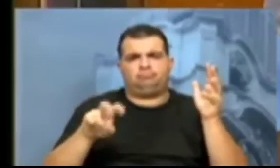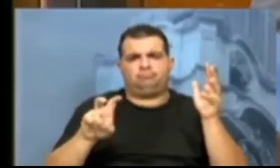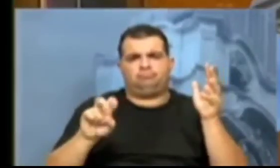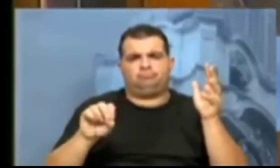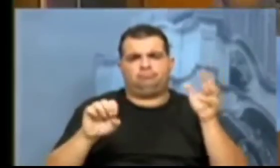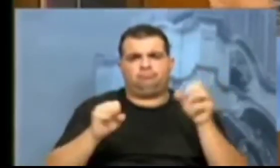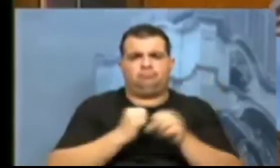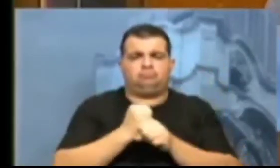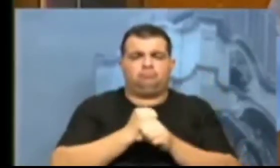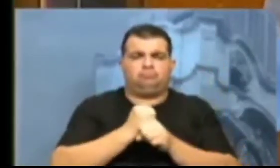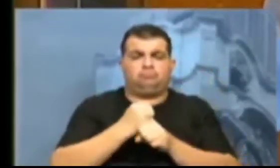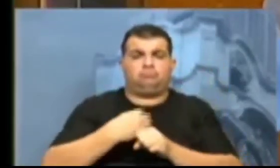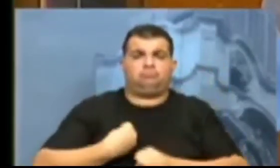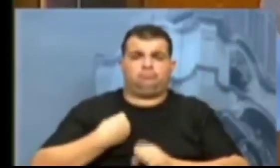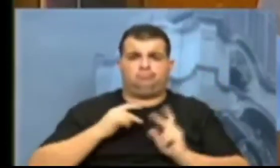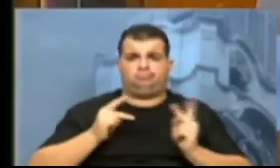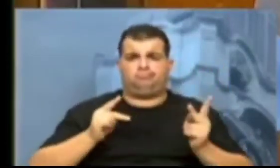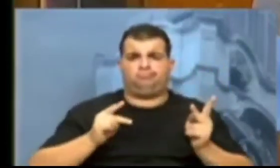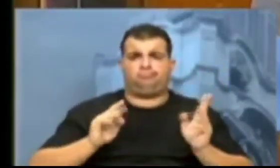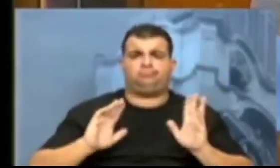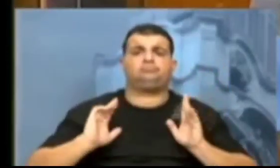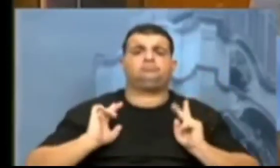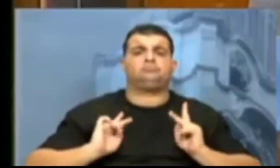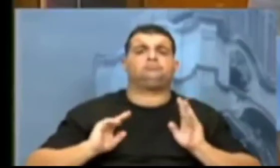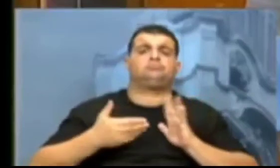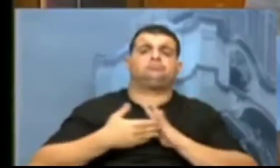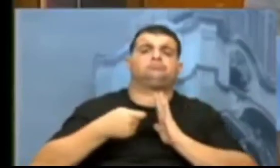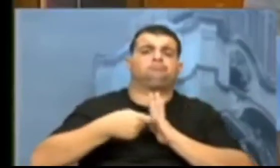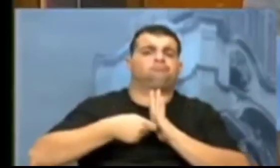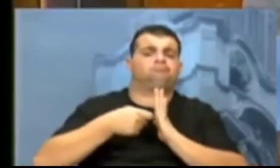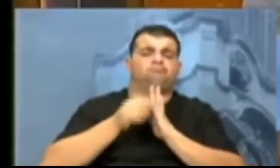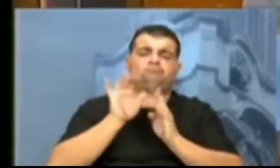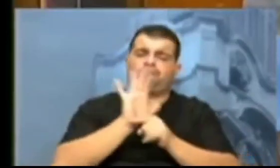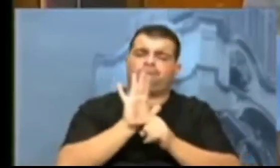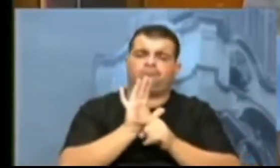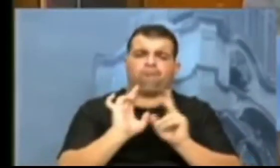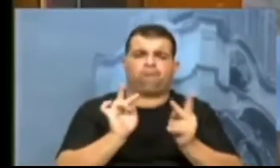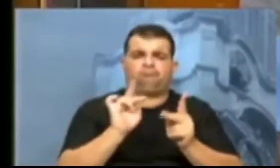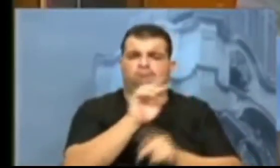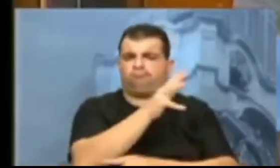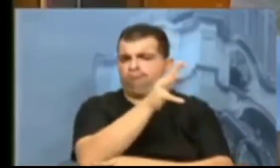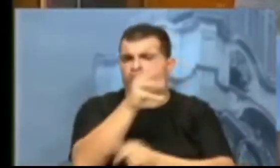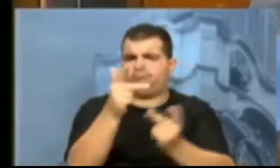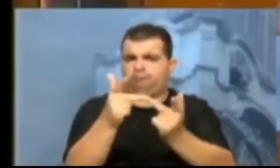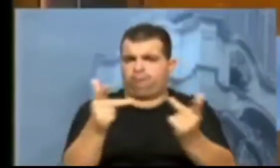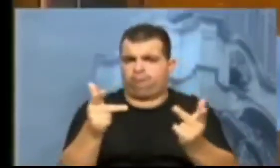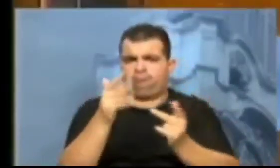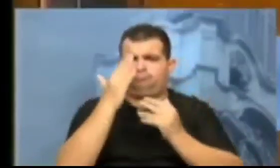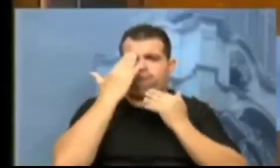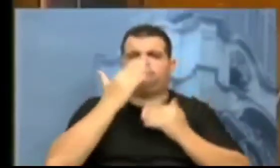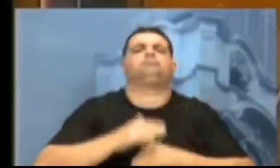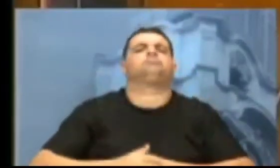vida longa a todos aqueles que lutam e defendem o meio ambiente. Obrigado.